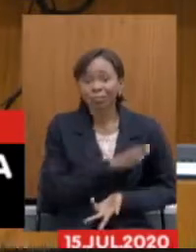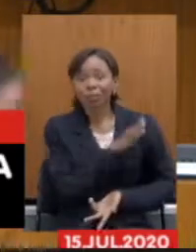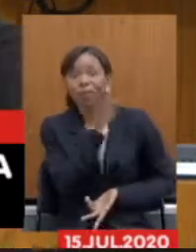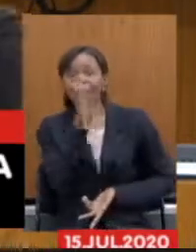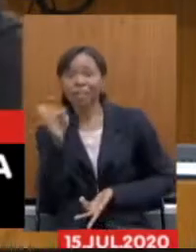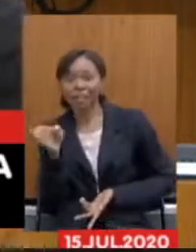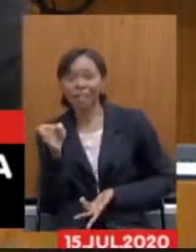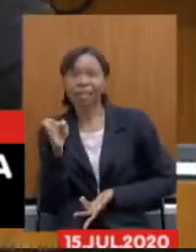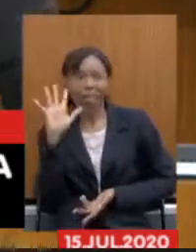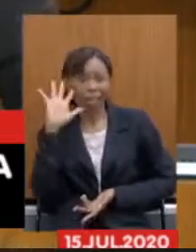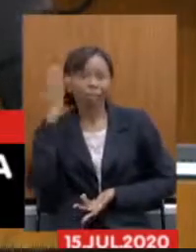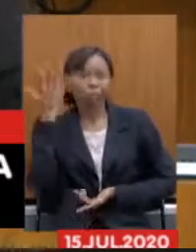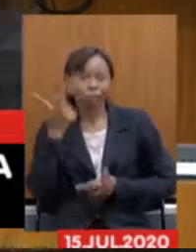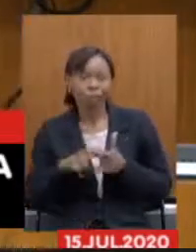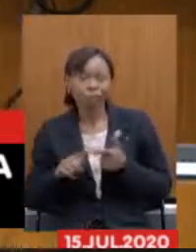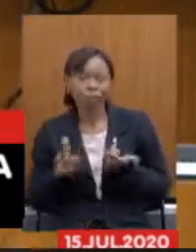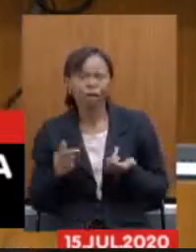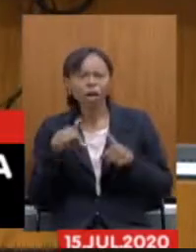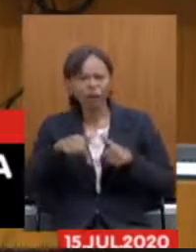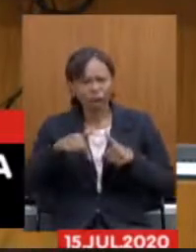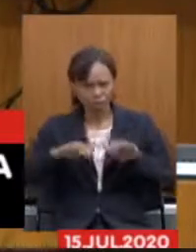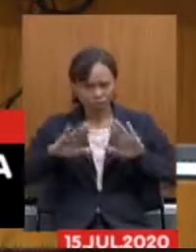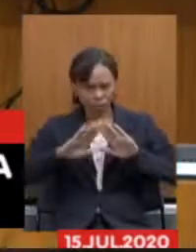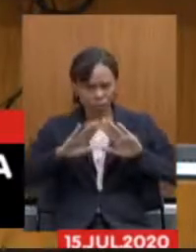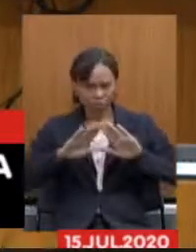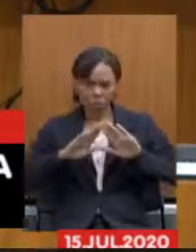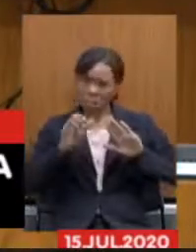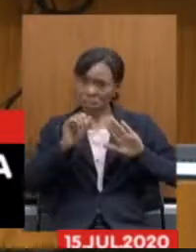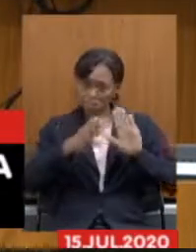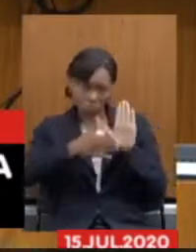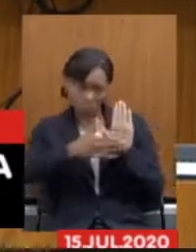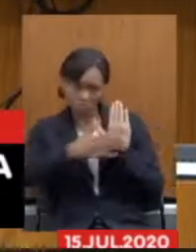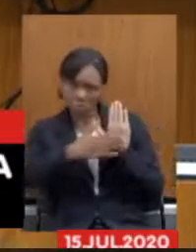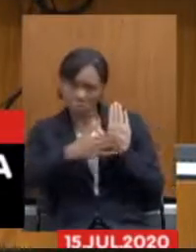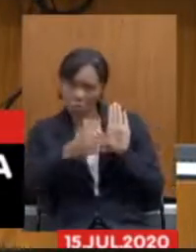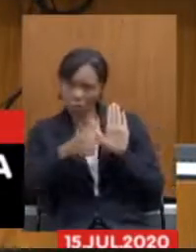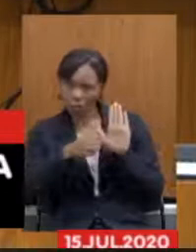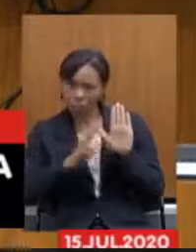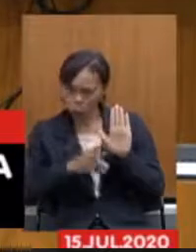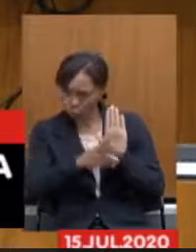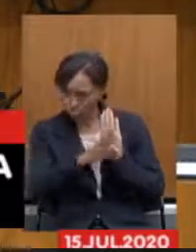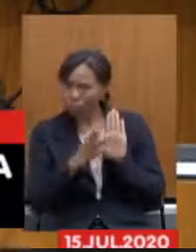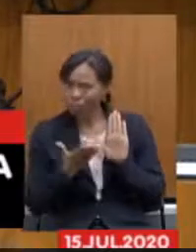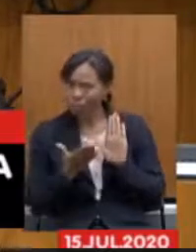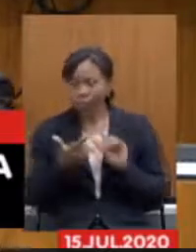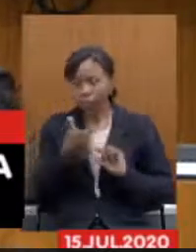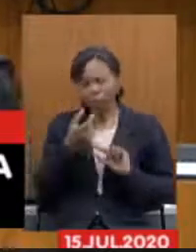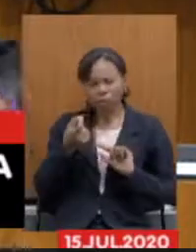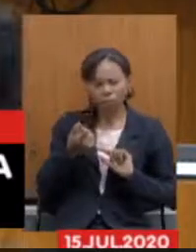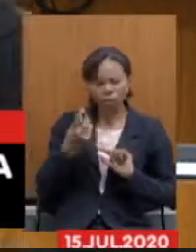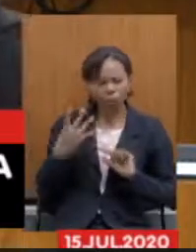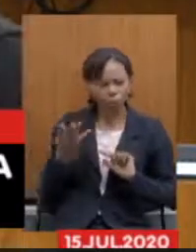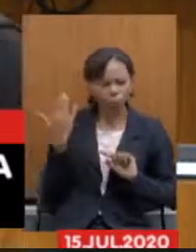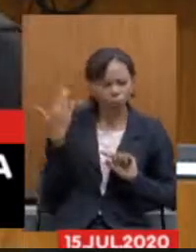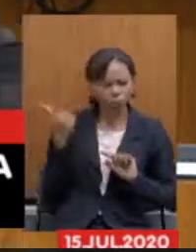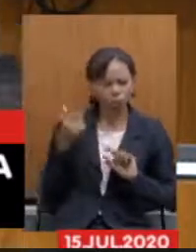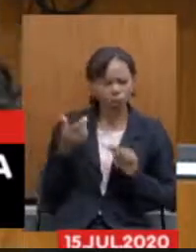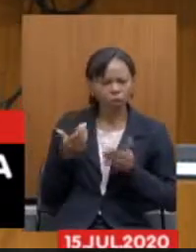Aqui nessa casa, aqui na entrada da casa, se essa proposta seguir, em 2014, inaugurou-se uma estátua